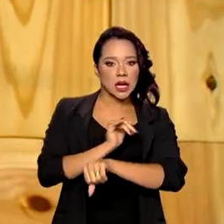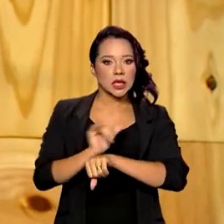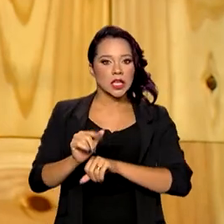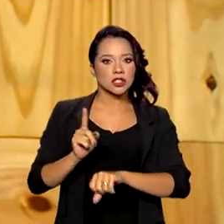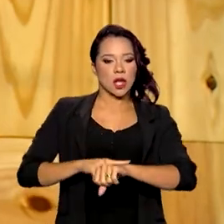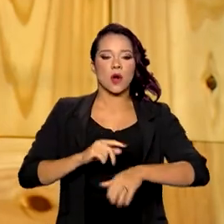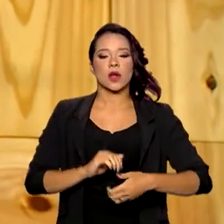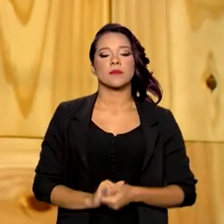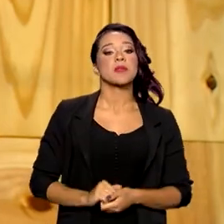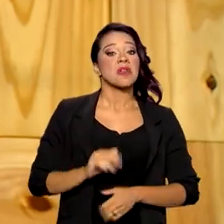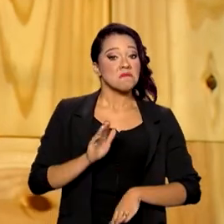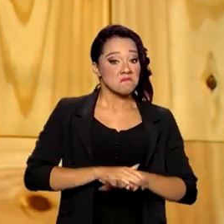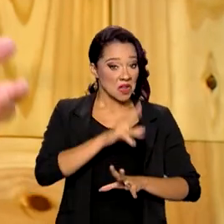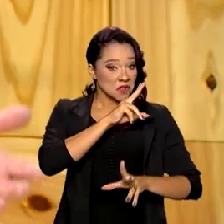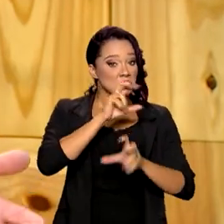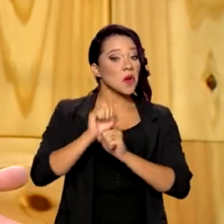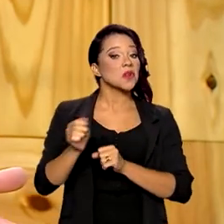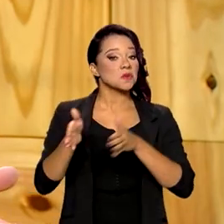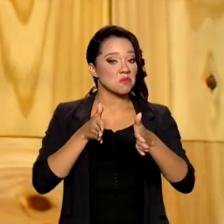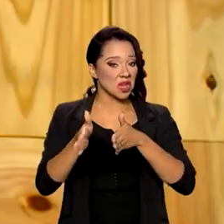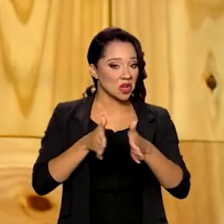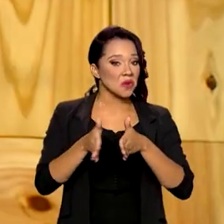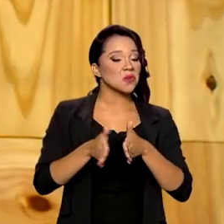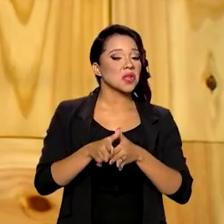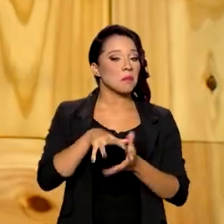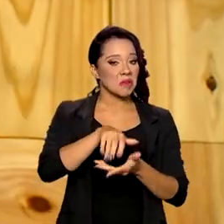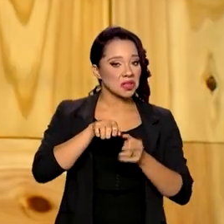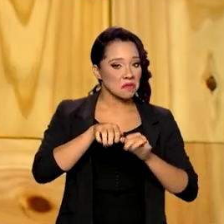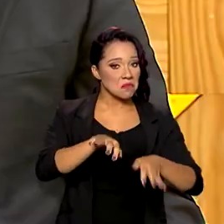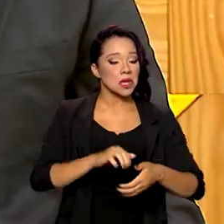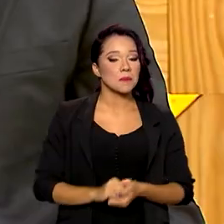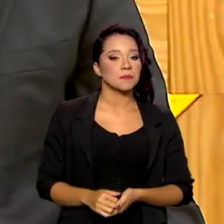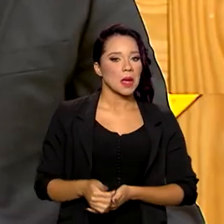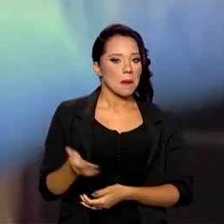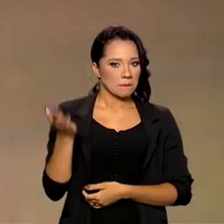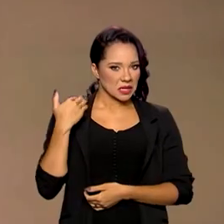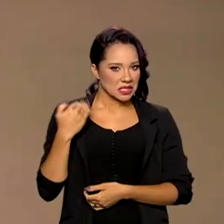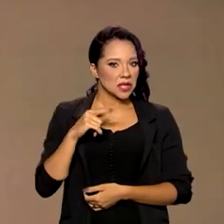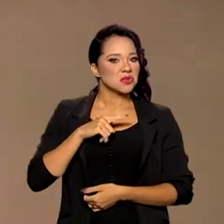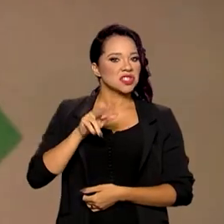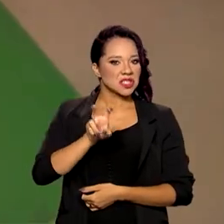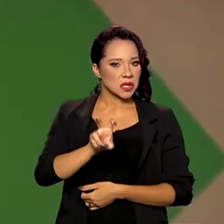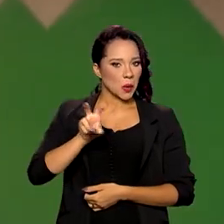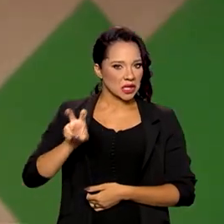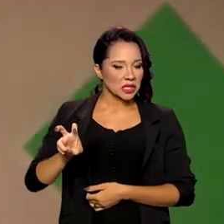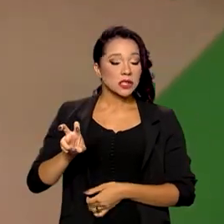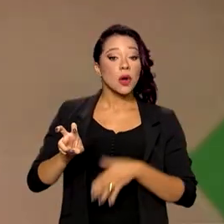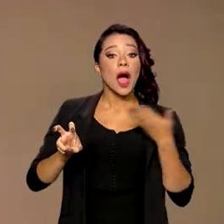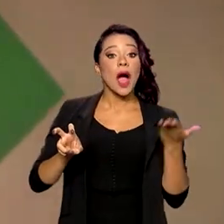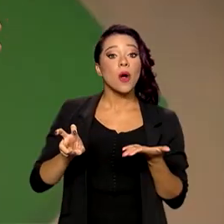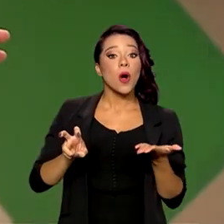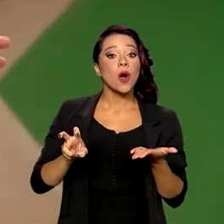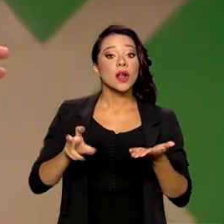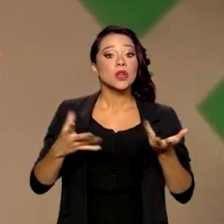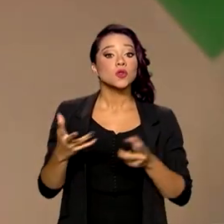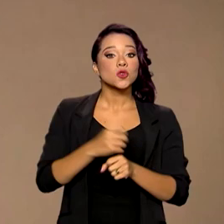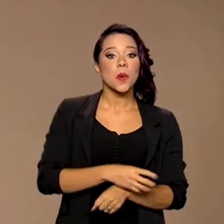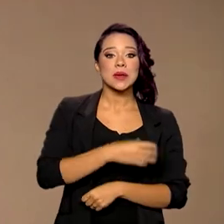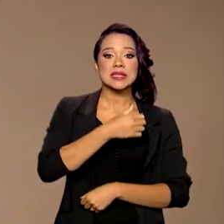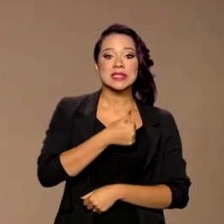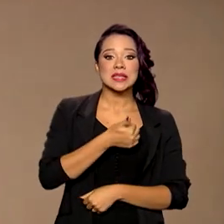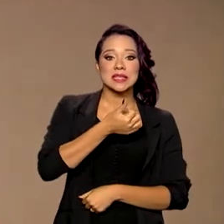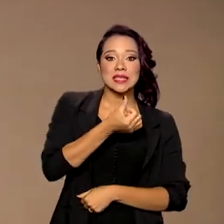fortalecidos durante a pandemia. De 55, nós ampliamos para 164, principalmente nas áreas